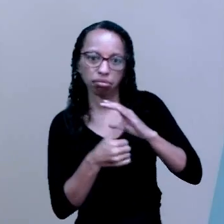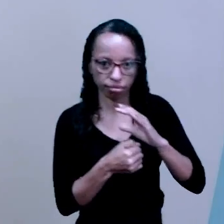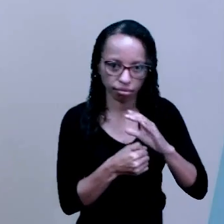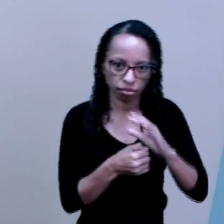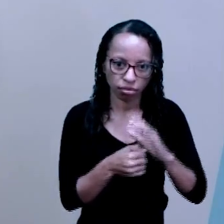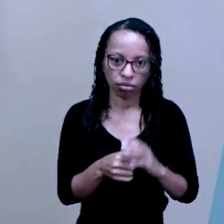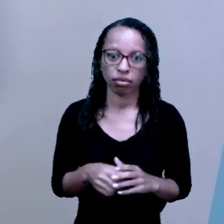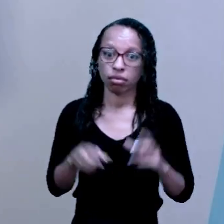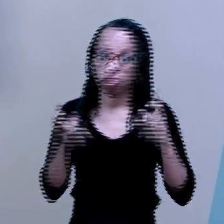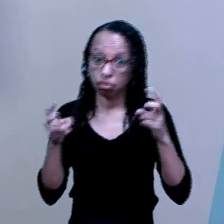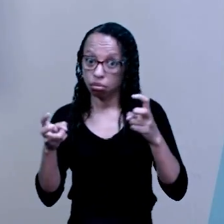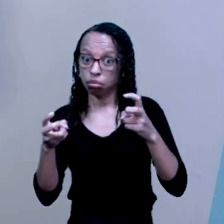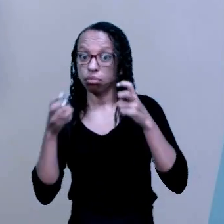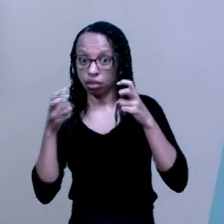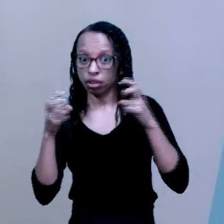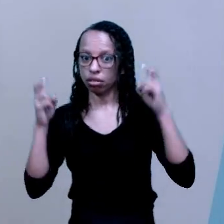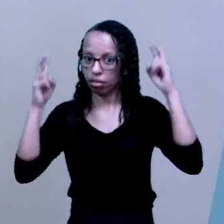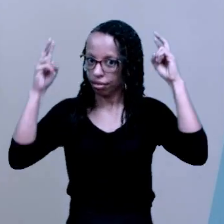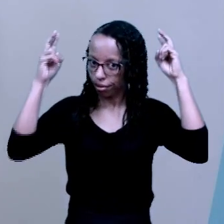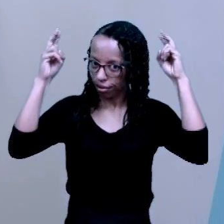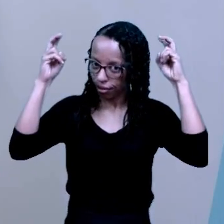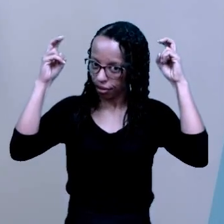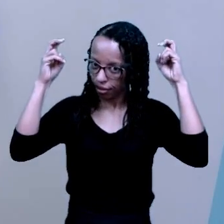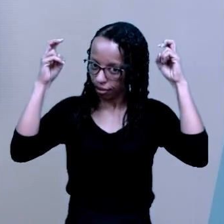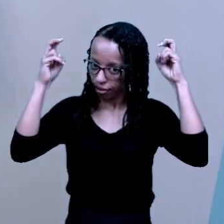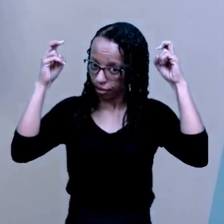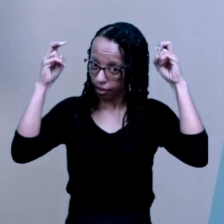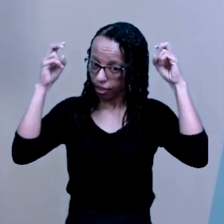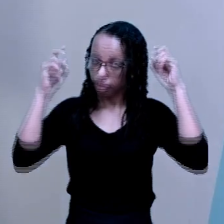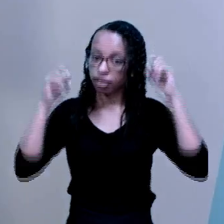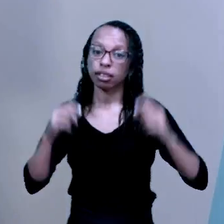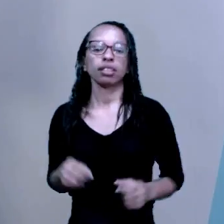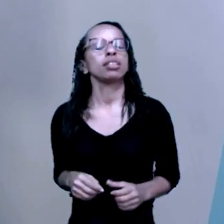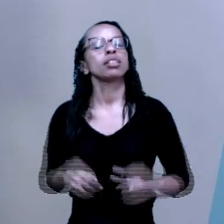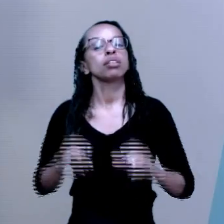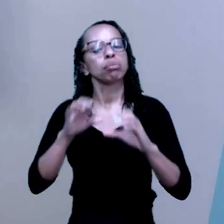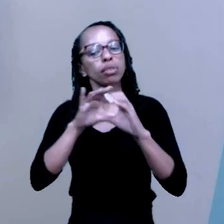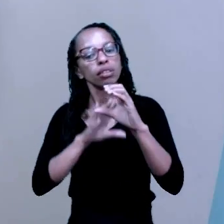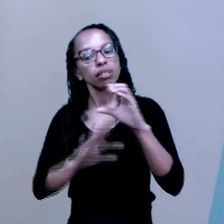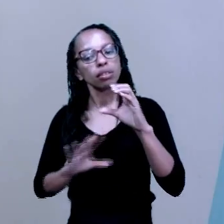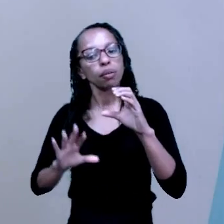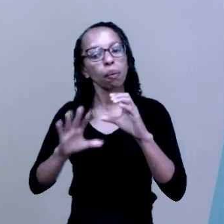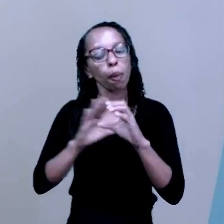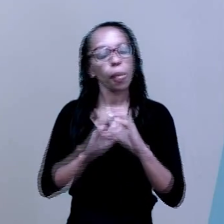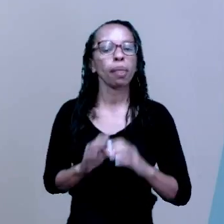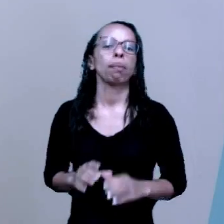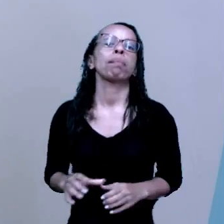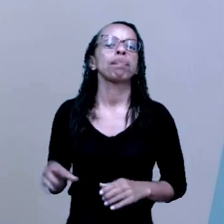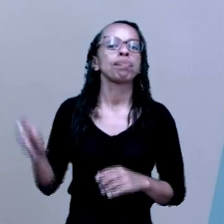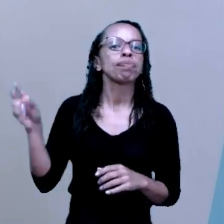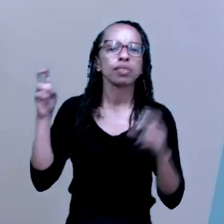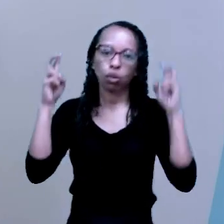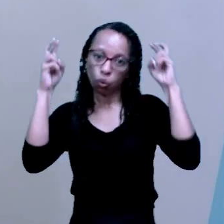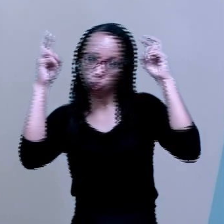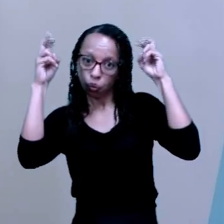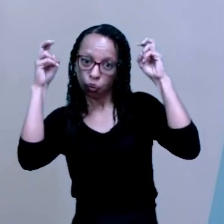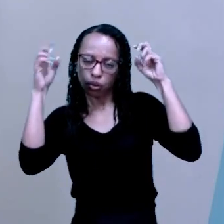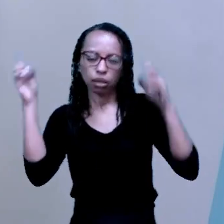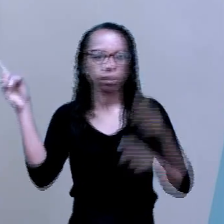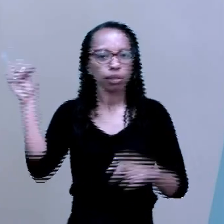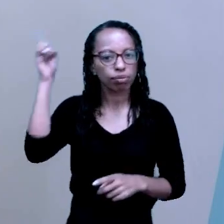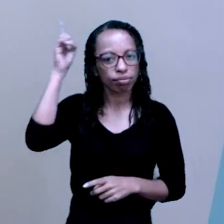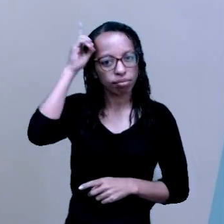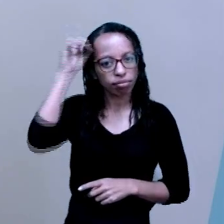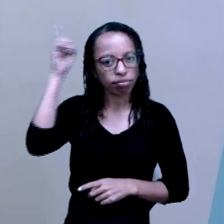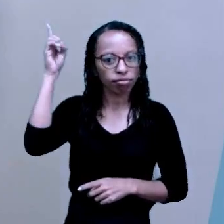com o tema da charge vai ser sempre algo ligado a um tema atual, para que eu possa fazer